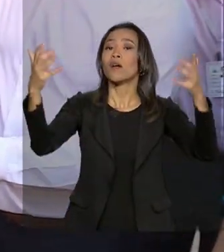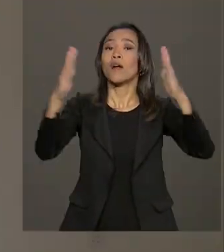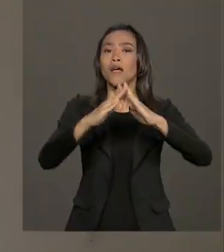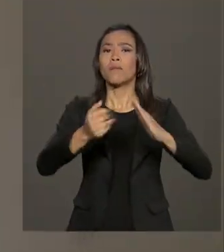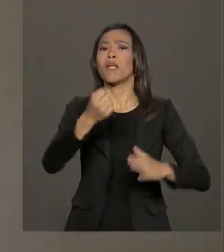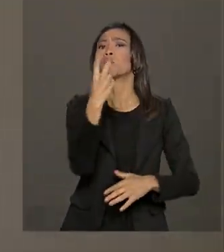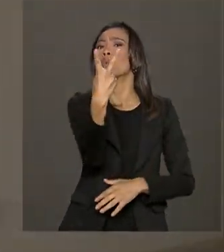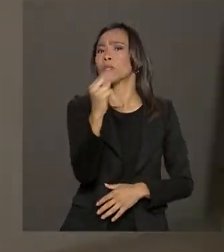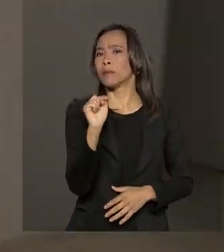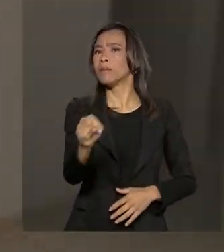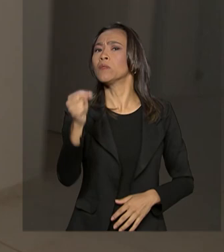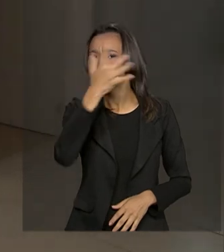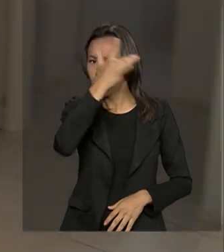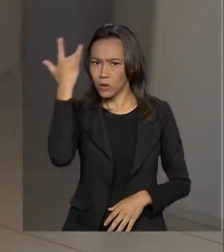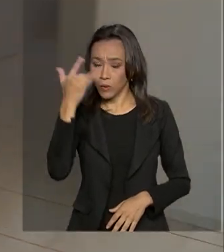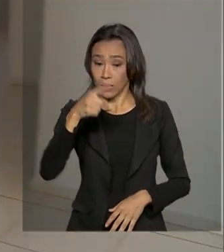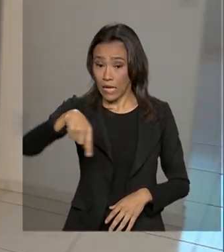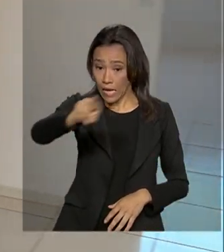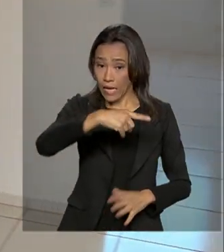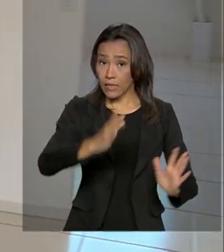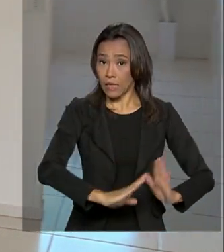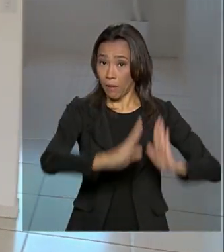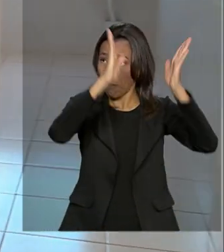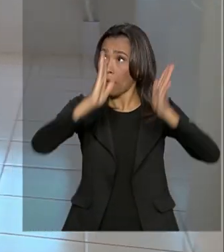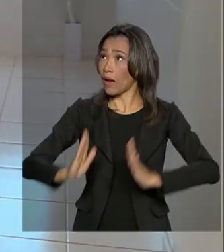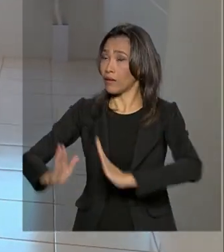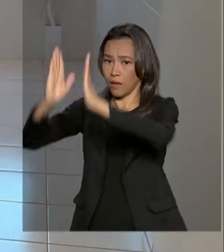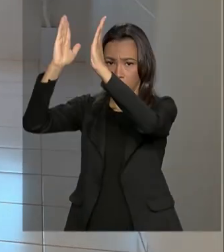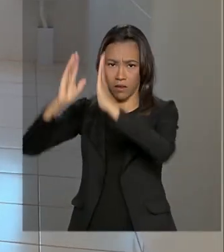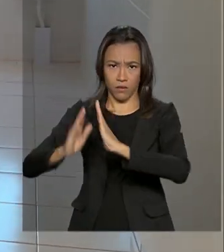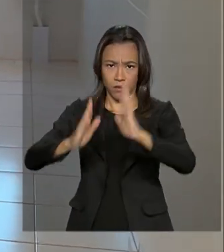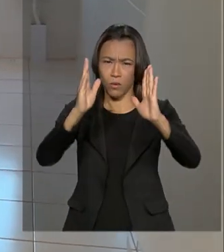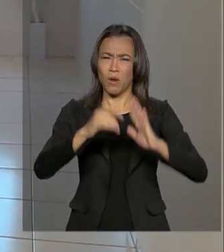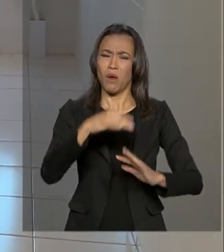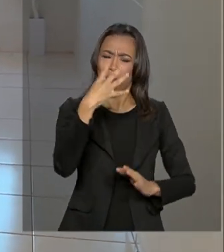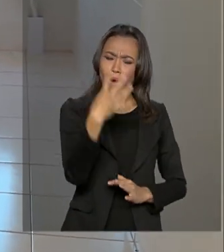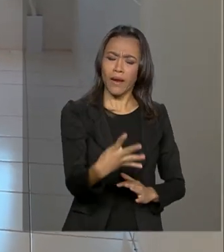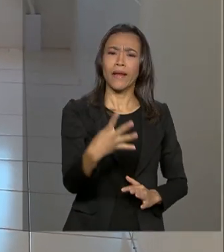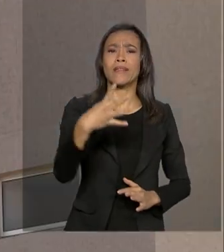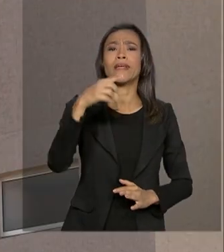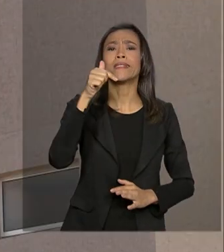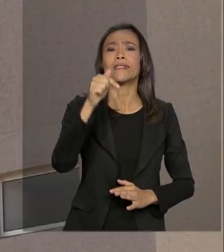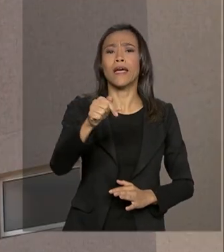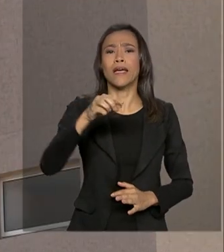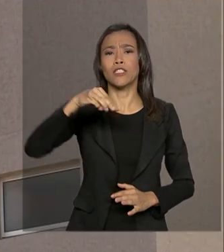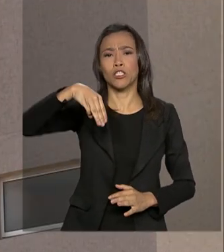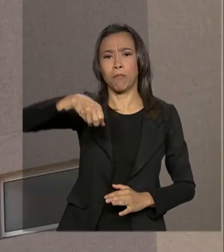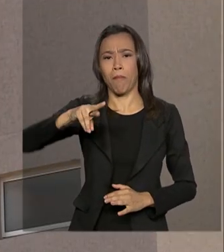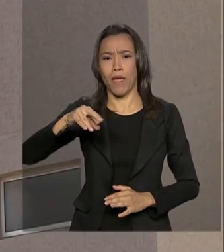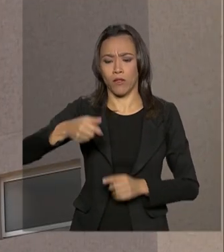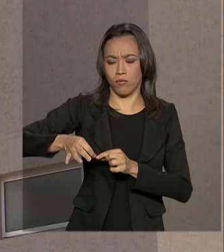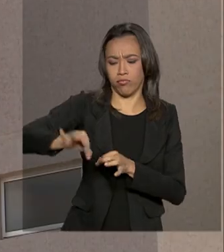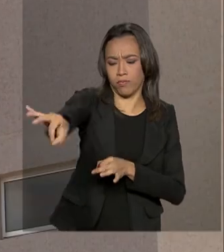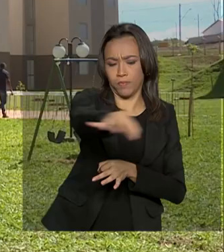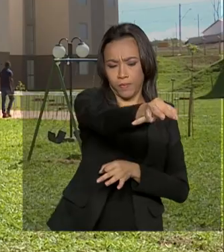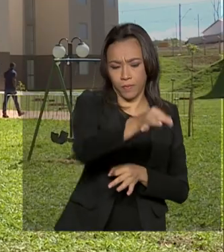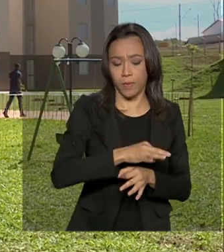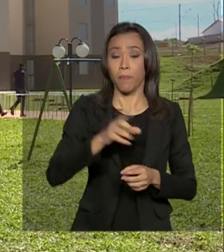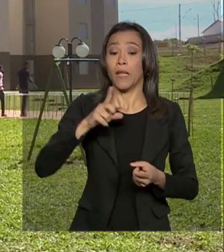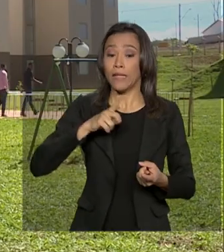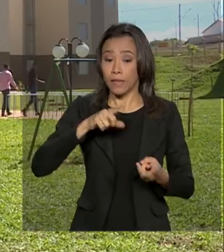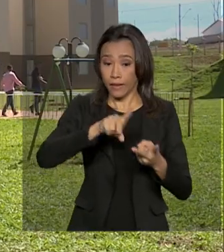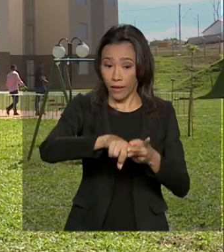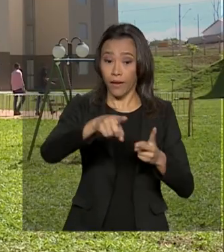pessoas. Os apartamentos são de pouco mais de 47 metros quadrados. E os condomínios contam com